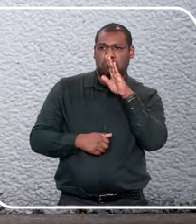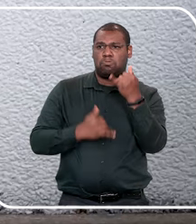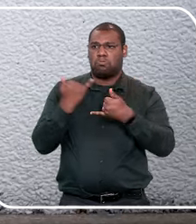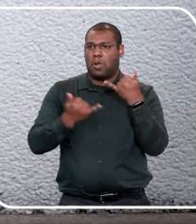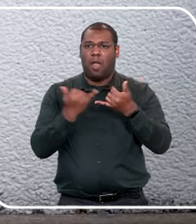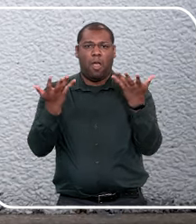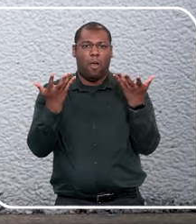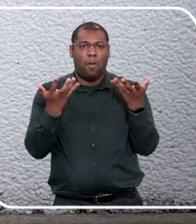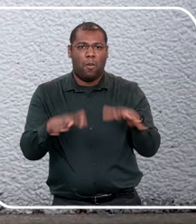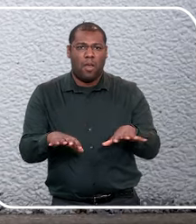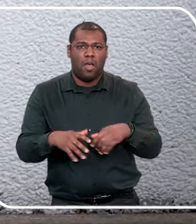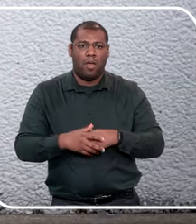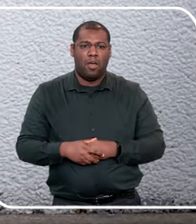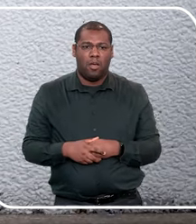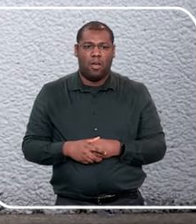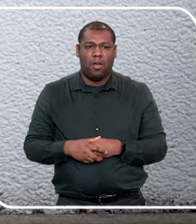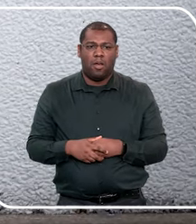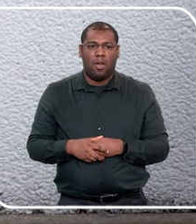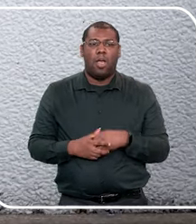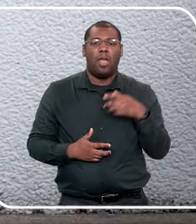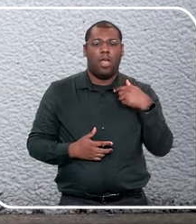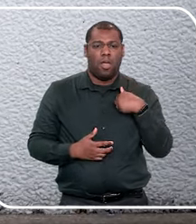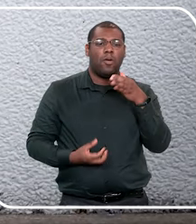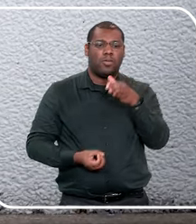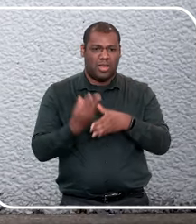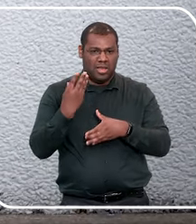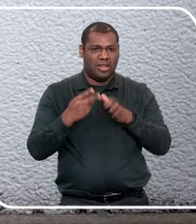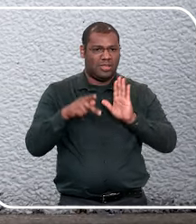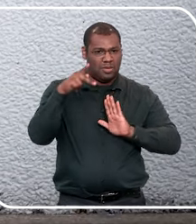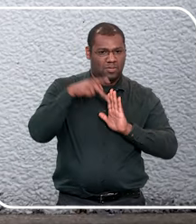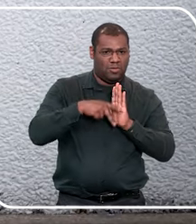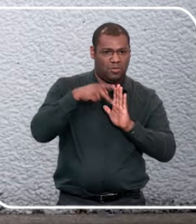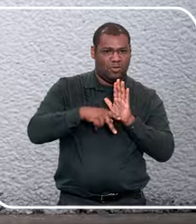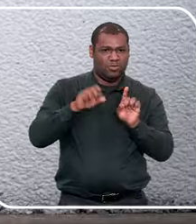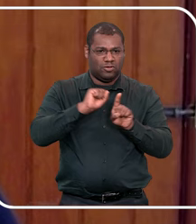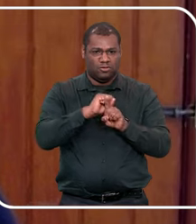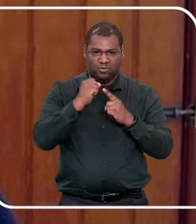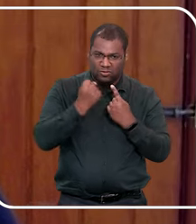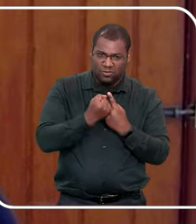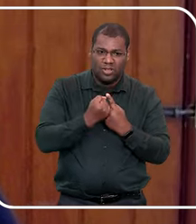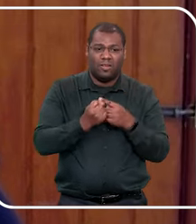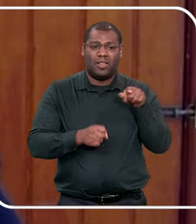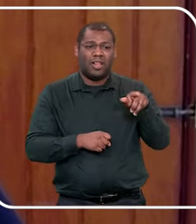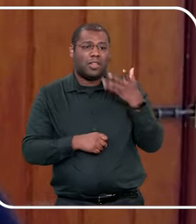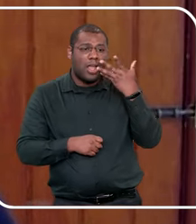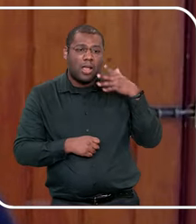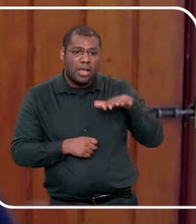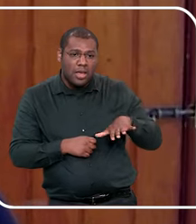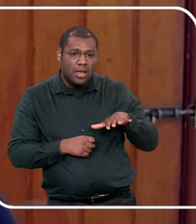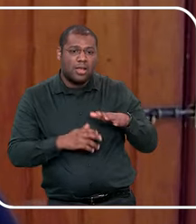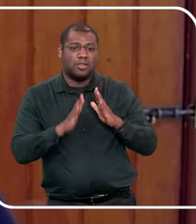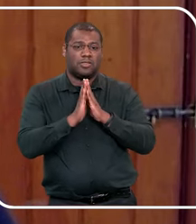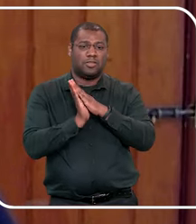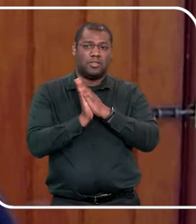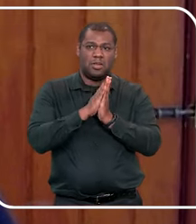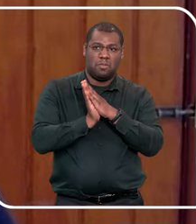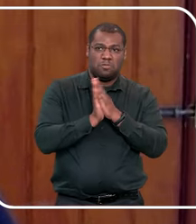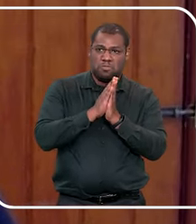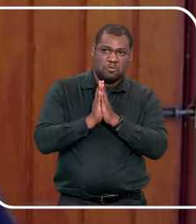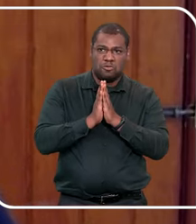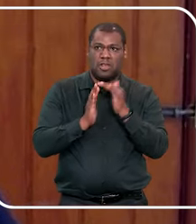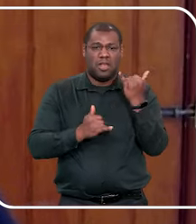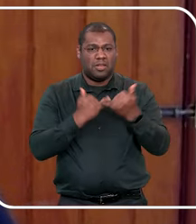fechada, não brinca, eu tô com um projeto social com uma criança que não gosta de brincar nem com boneca mais,